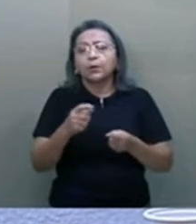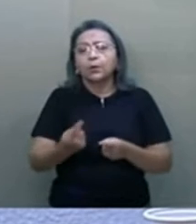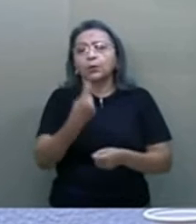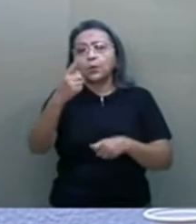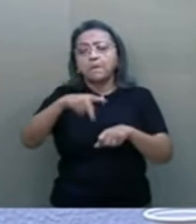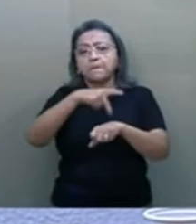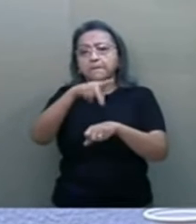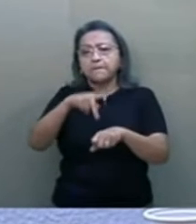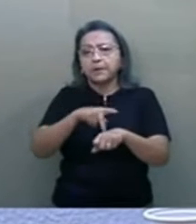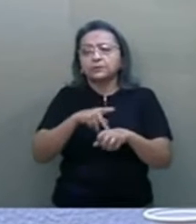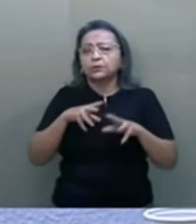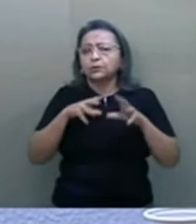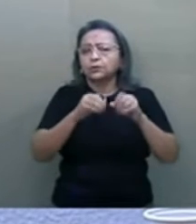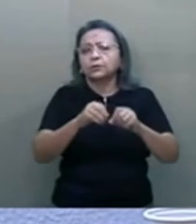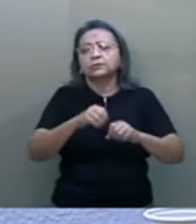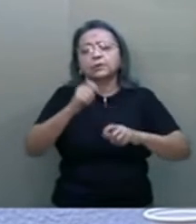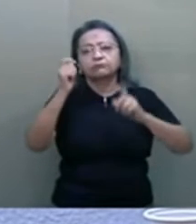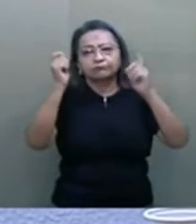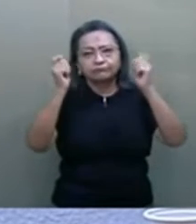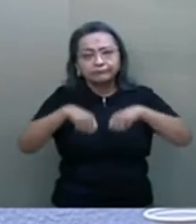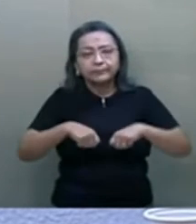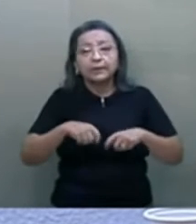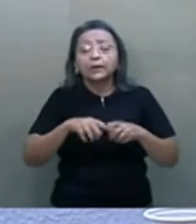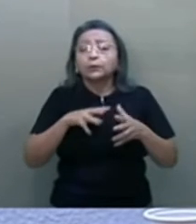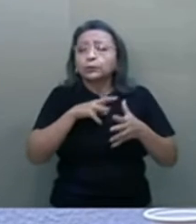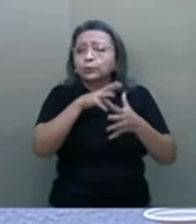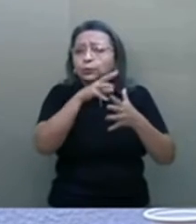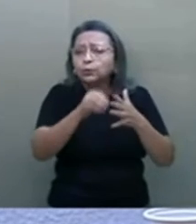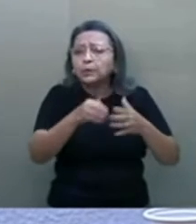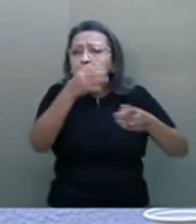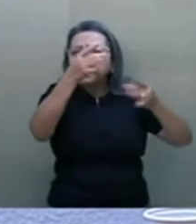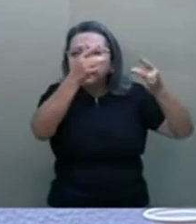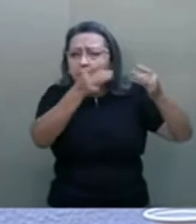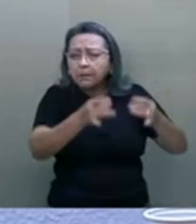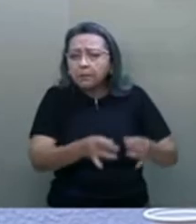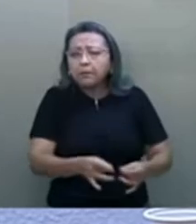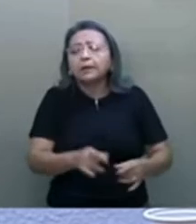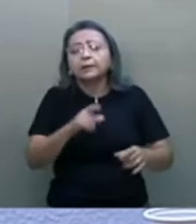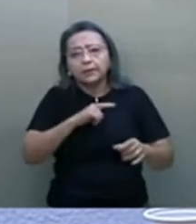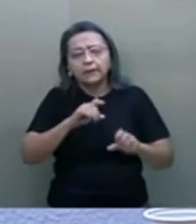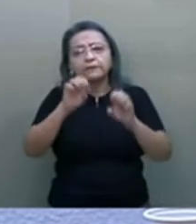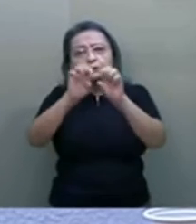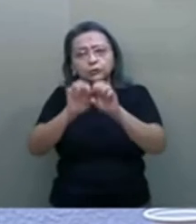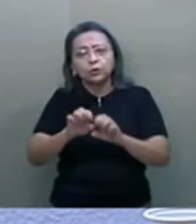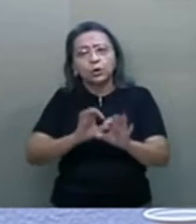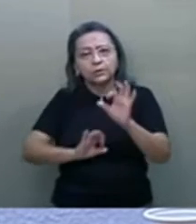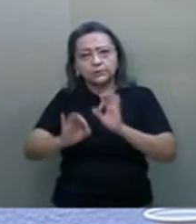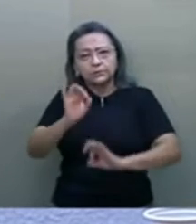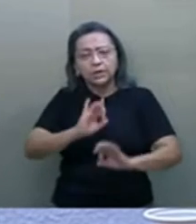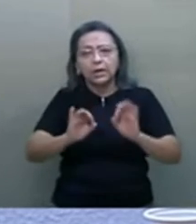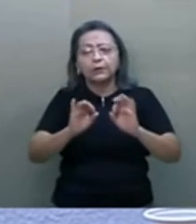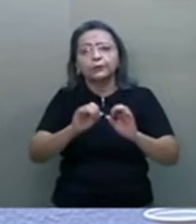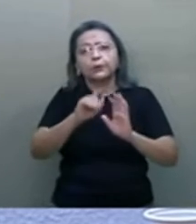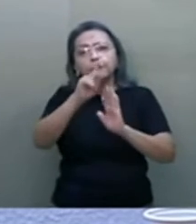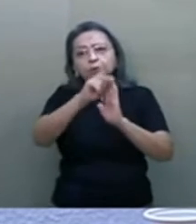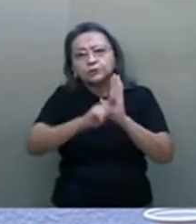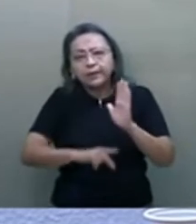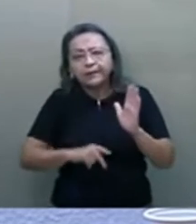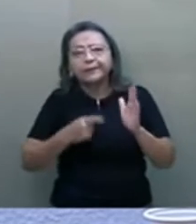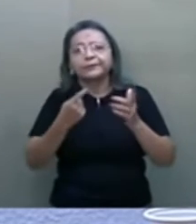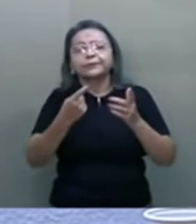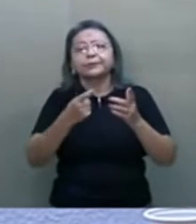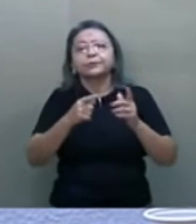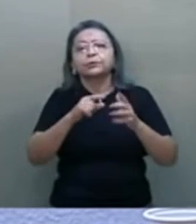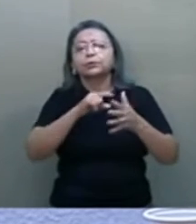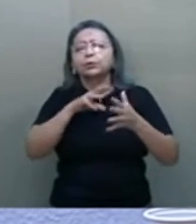de toda a sua capacidade. Então, todo esse processo passou pela estrutura organizacional do projeto, os